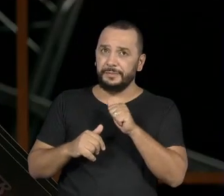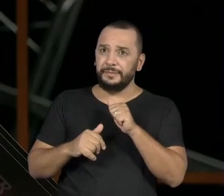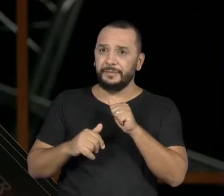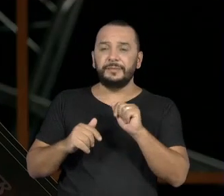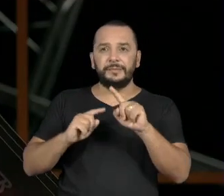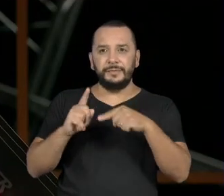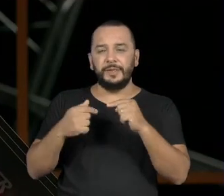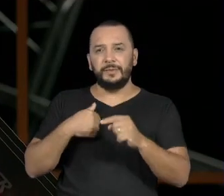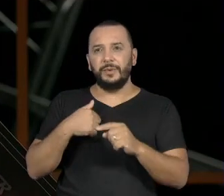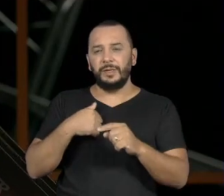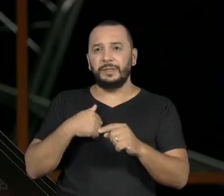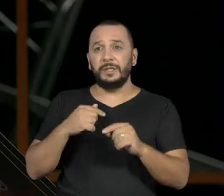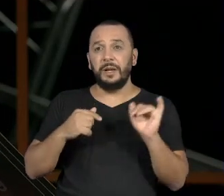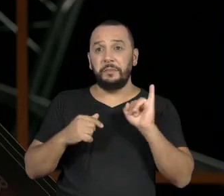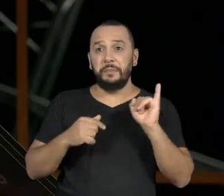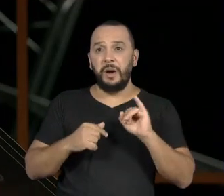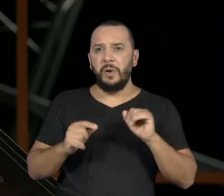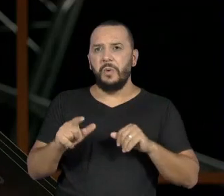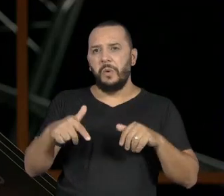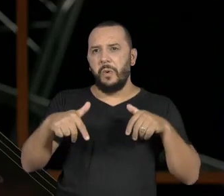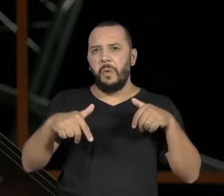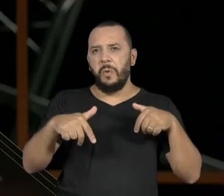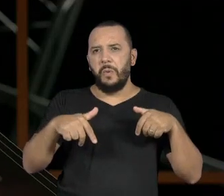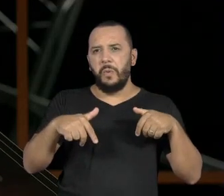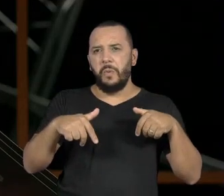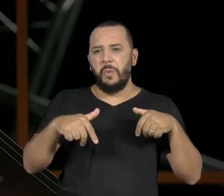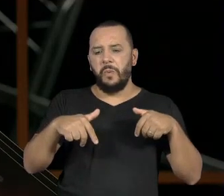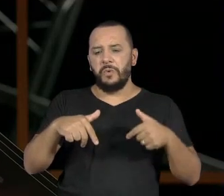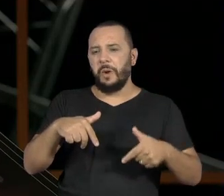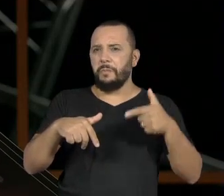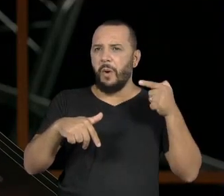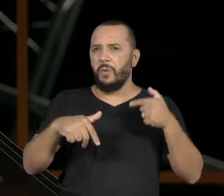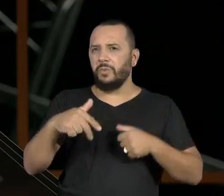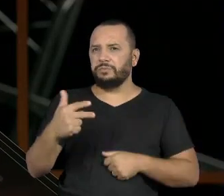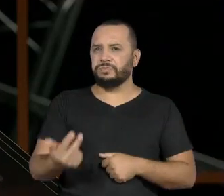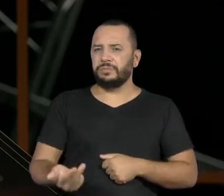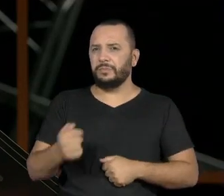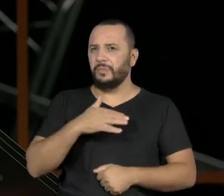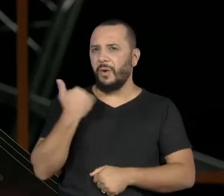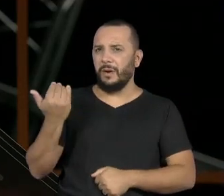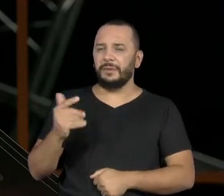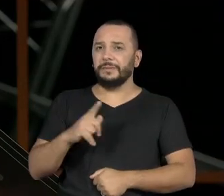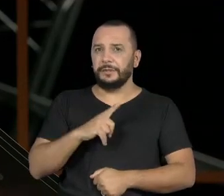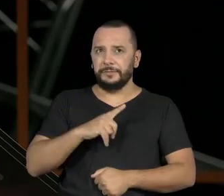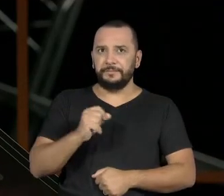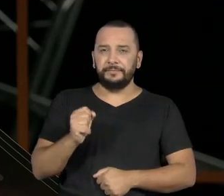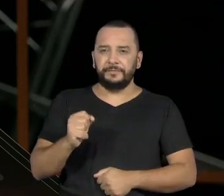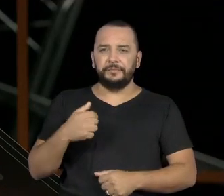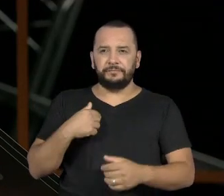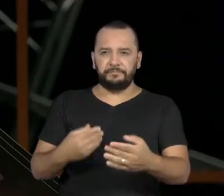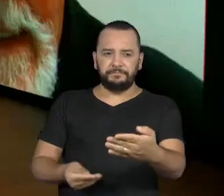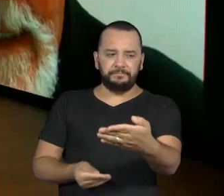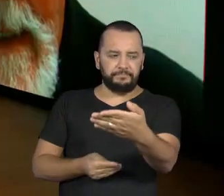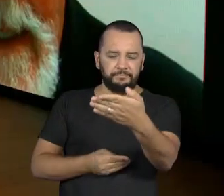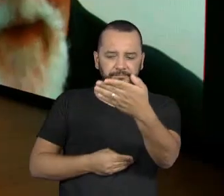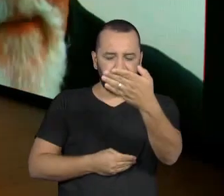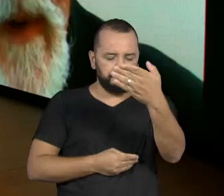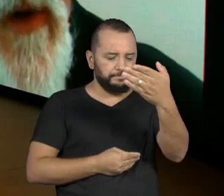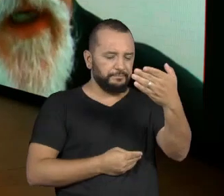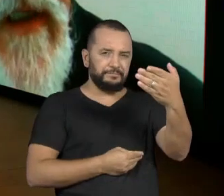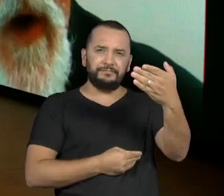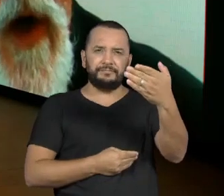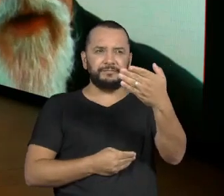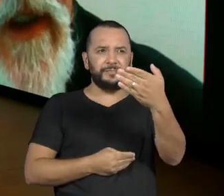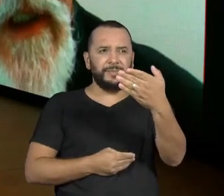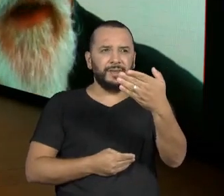é assassinado pelo Leonardo. O personagem Antunes pegou as minhas mãos e pegou assim, não é